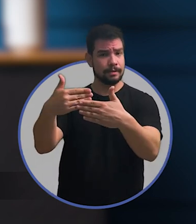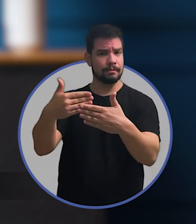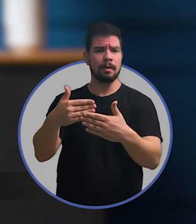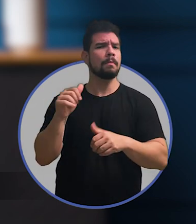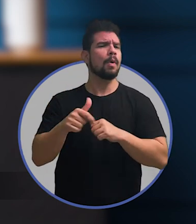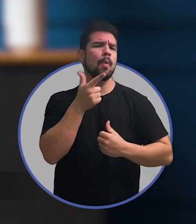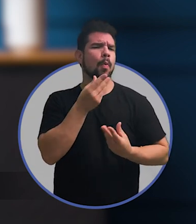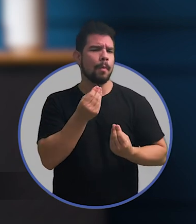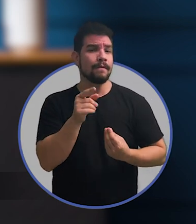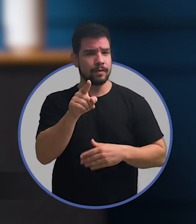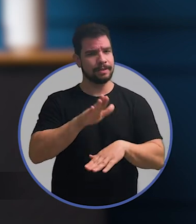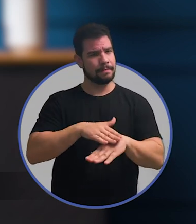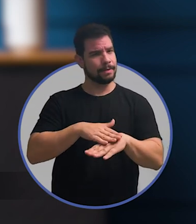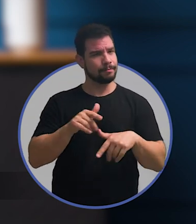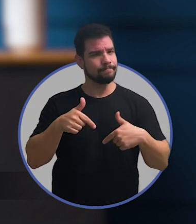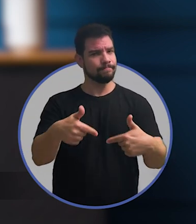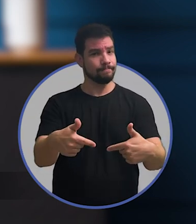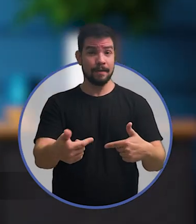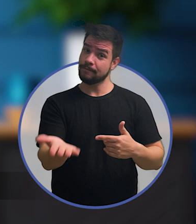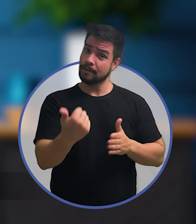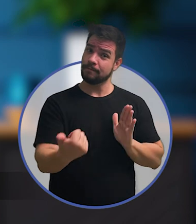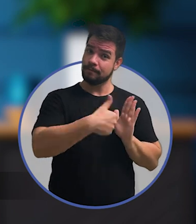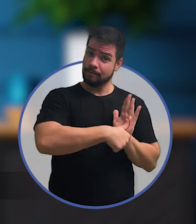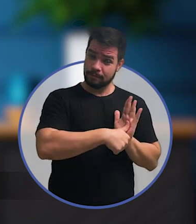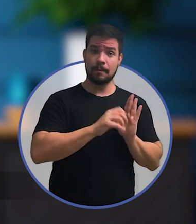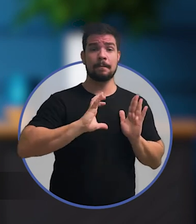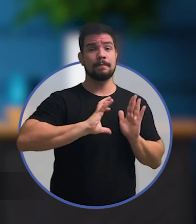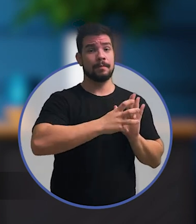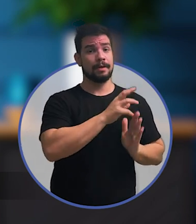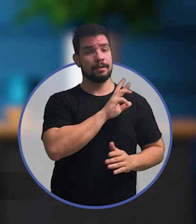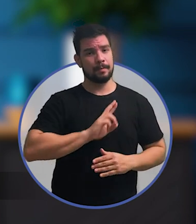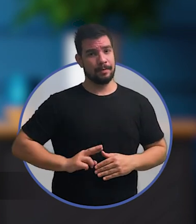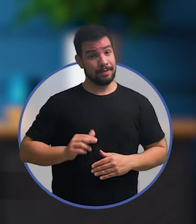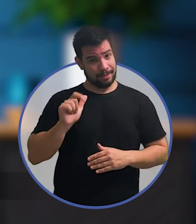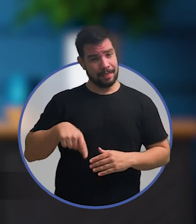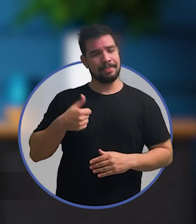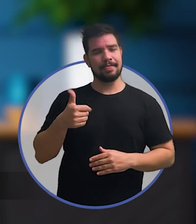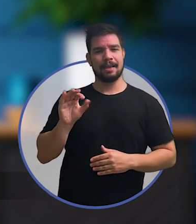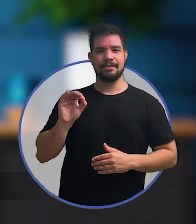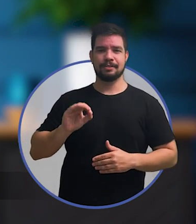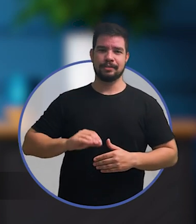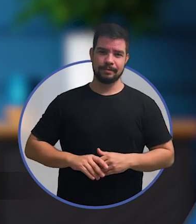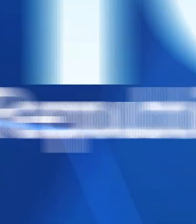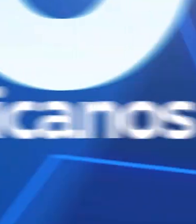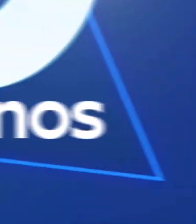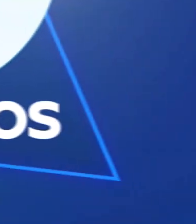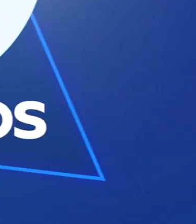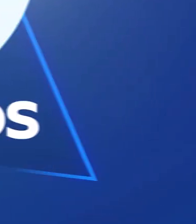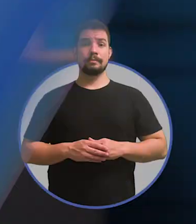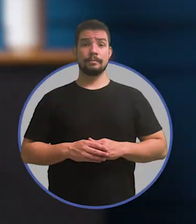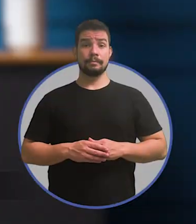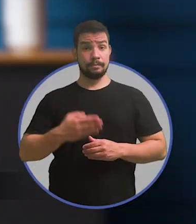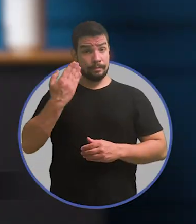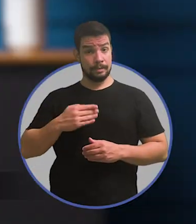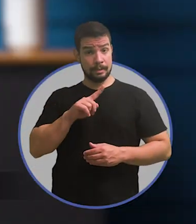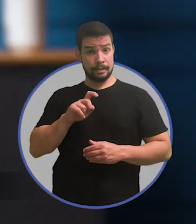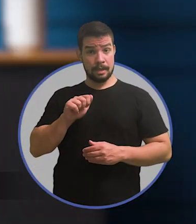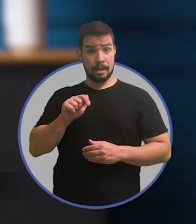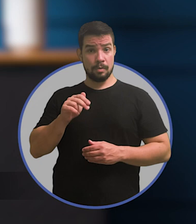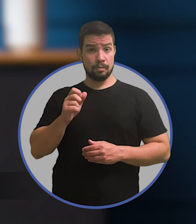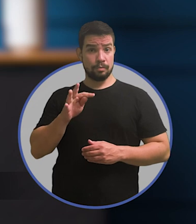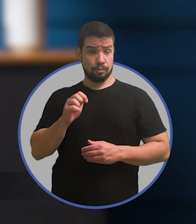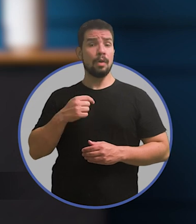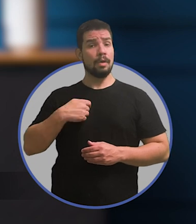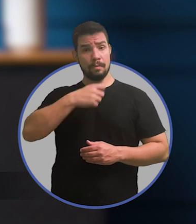avançar. A mudança começa com você. Felice é Republicanos. Aqui você é 10. Aqui é Zé